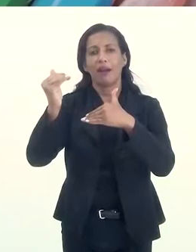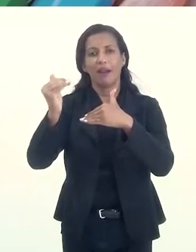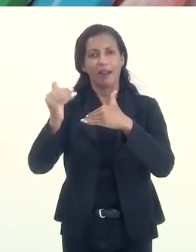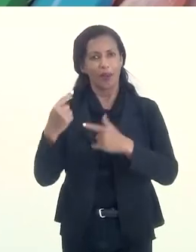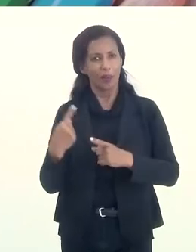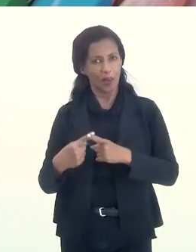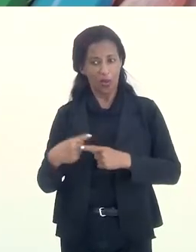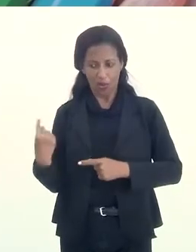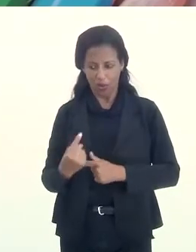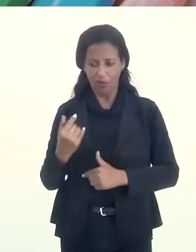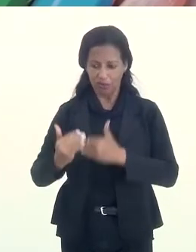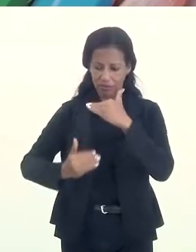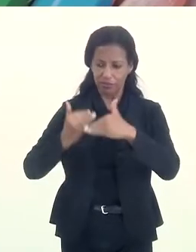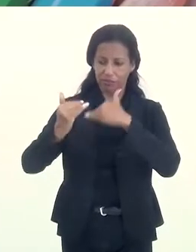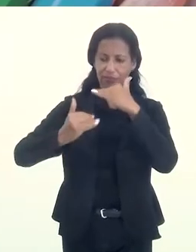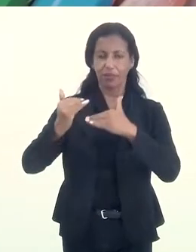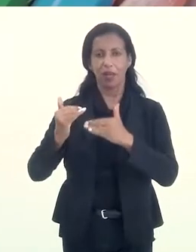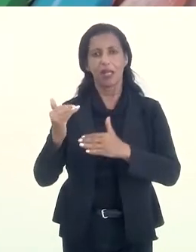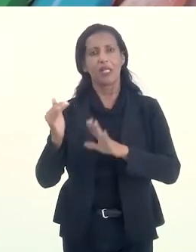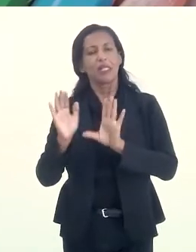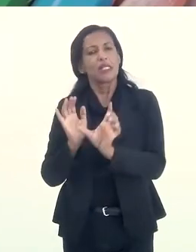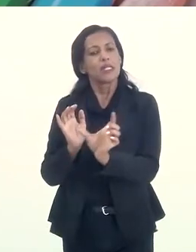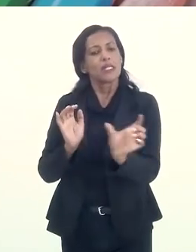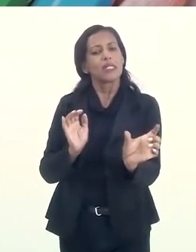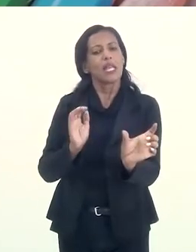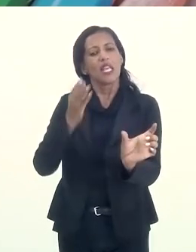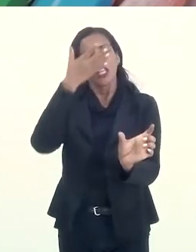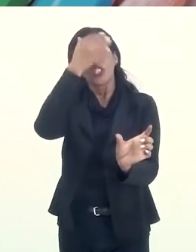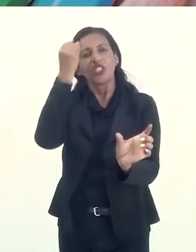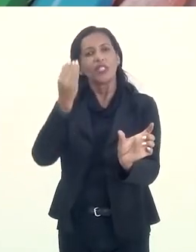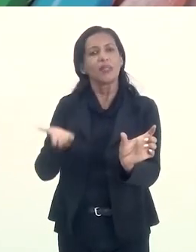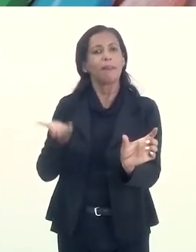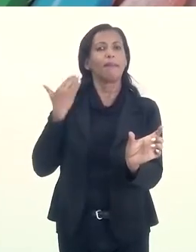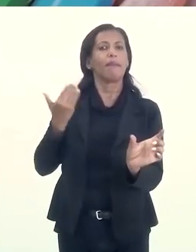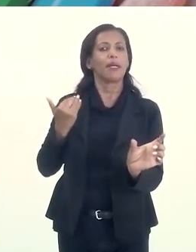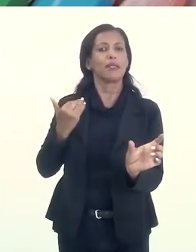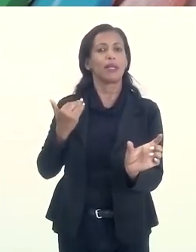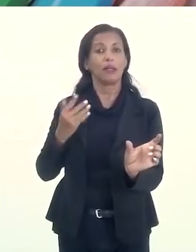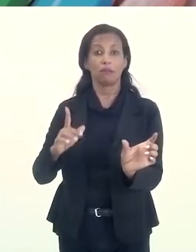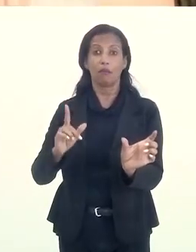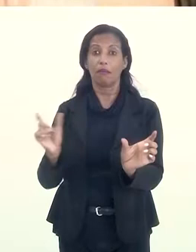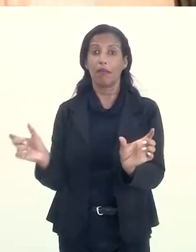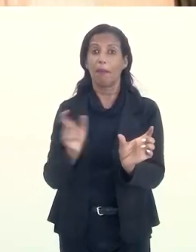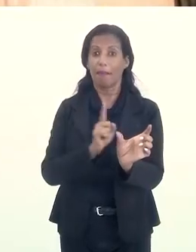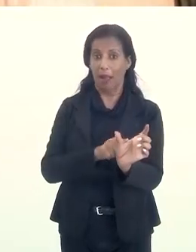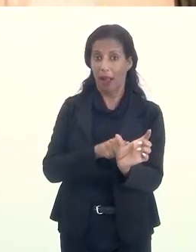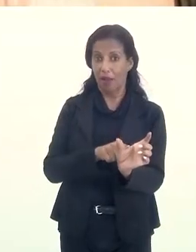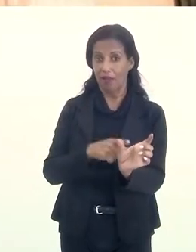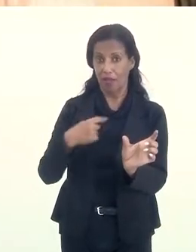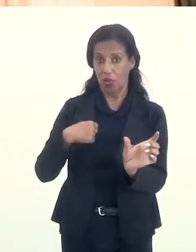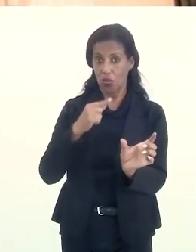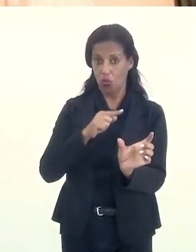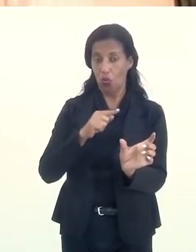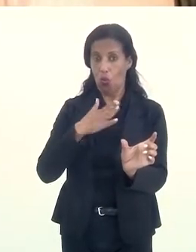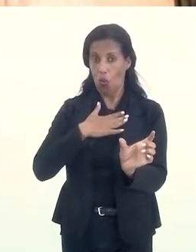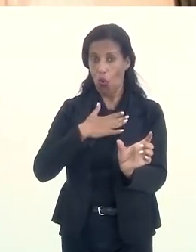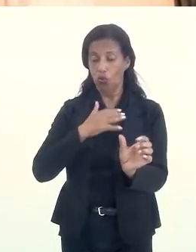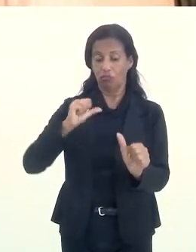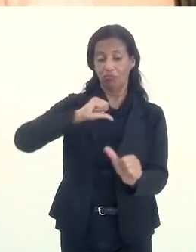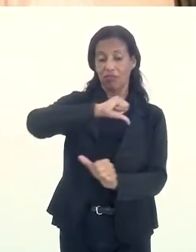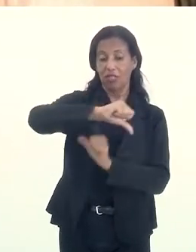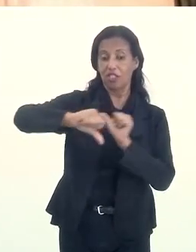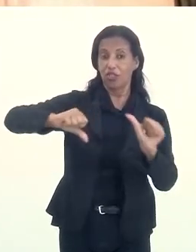porque estamos em constante crescimento, mas sem aniquilação do passado? Transformação, porque até